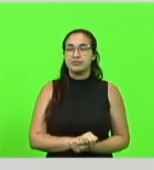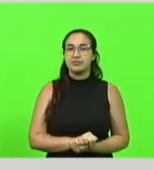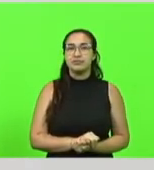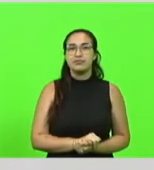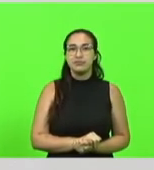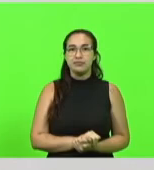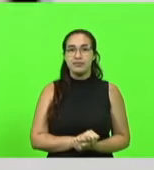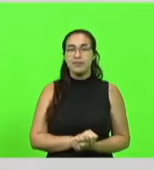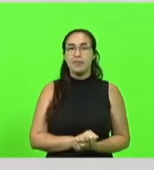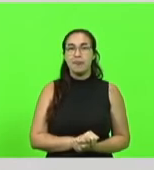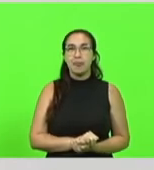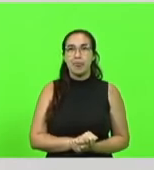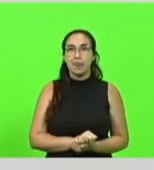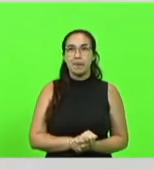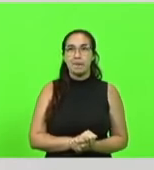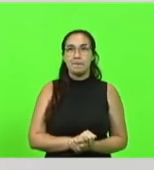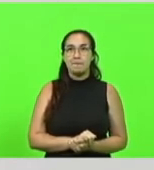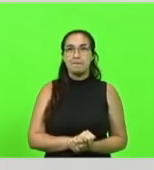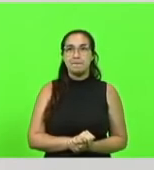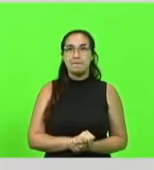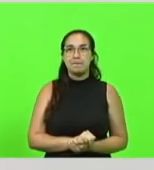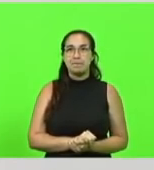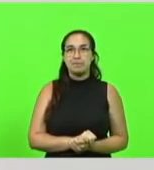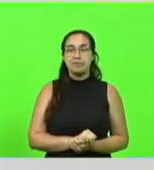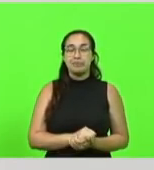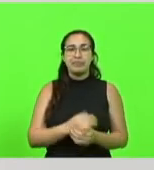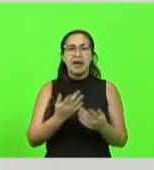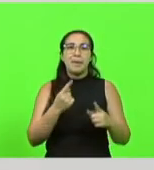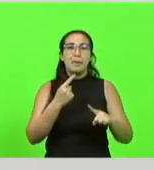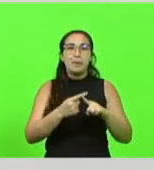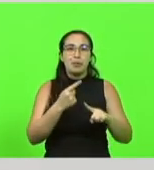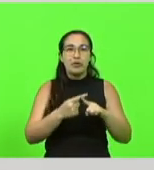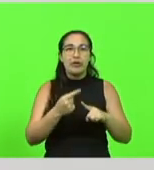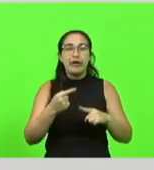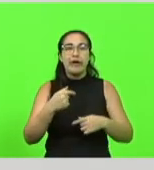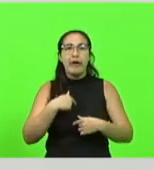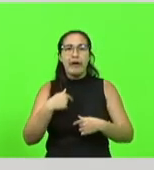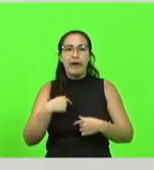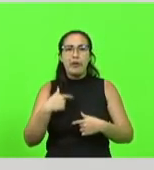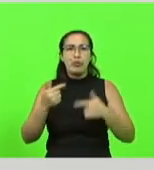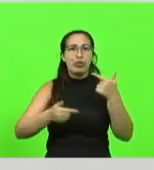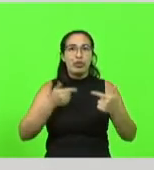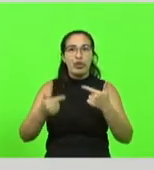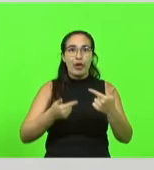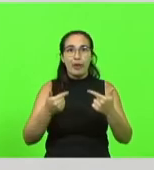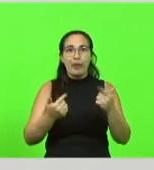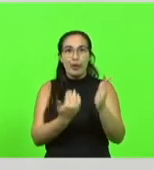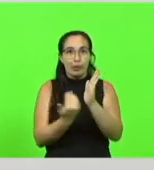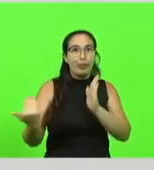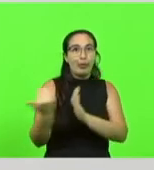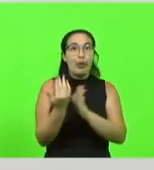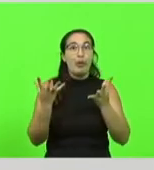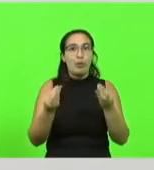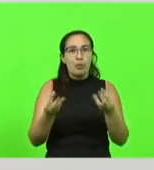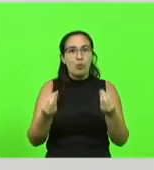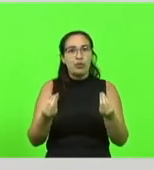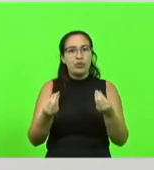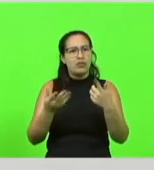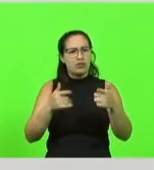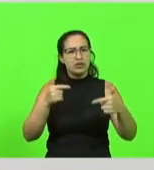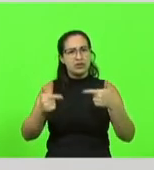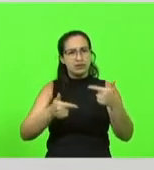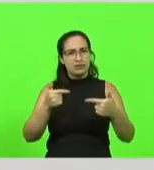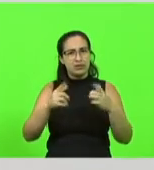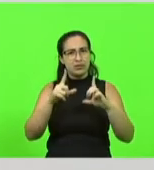aonde isso? ah não é porque eu estou acumulando função você está acumulando função e vai trabalhar menos vai